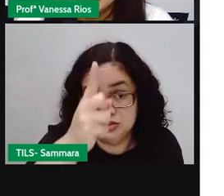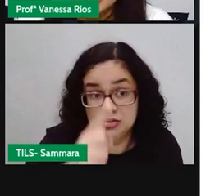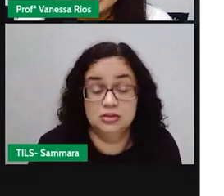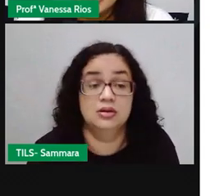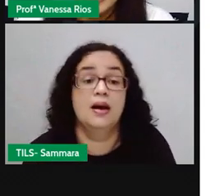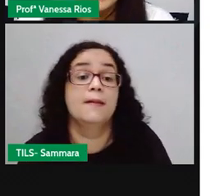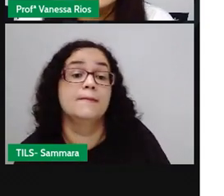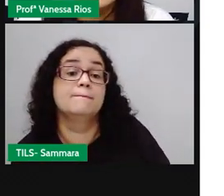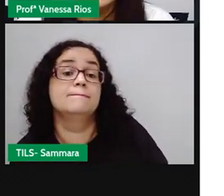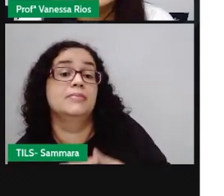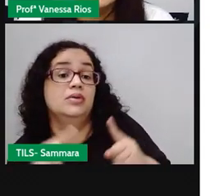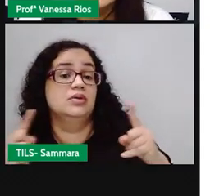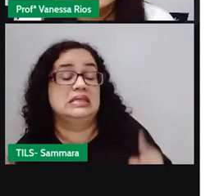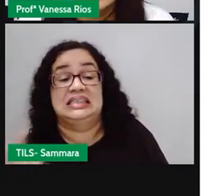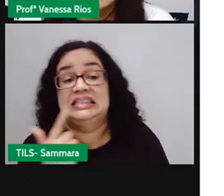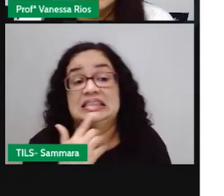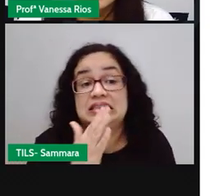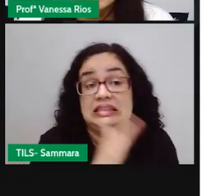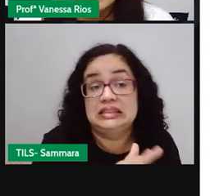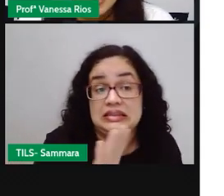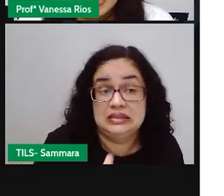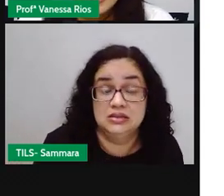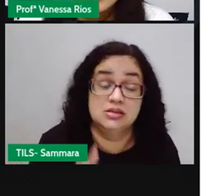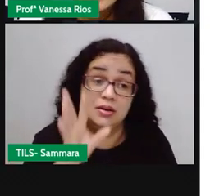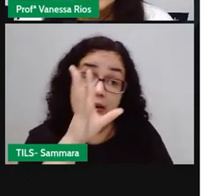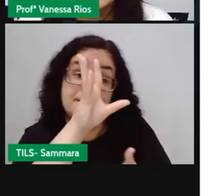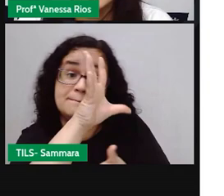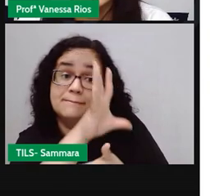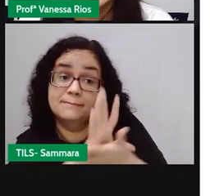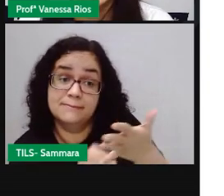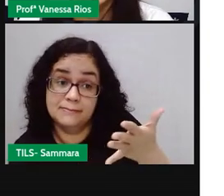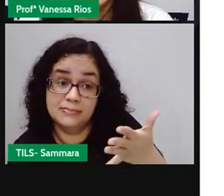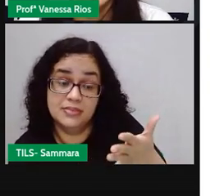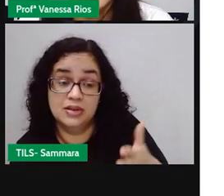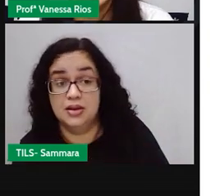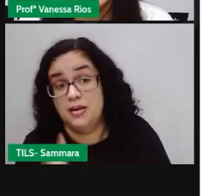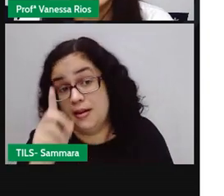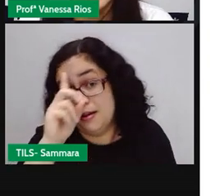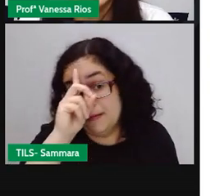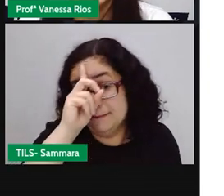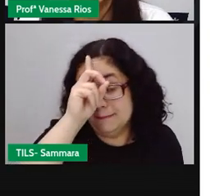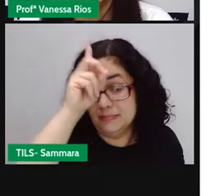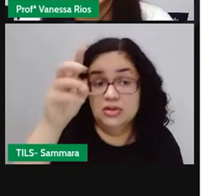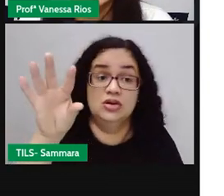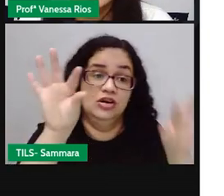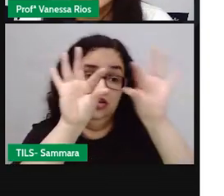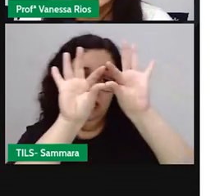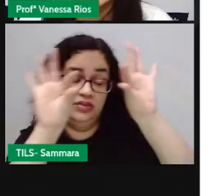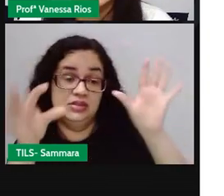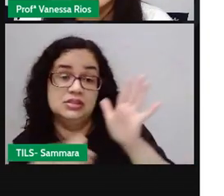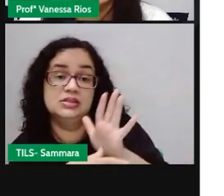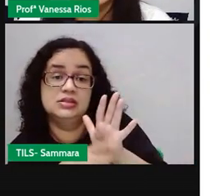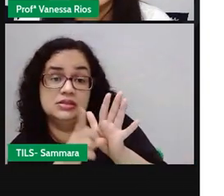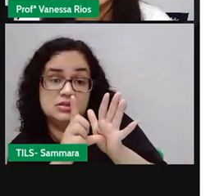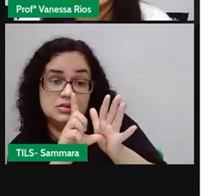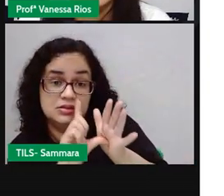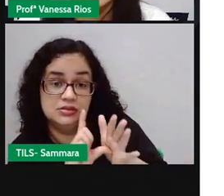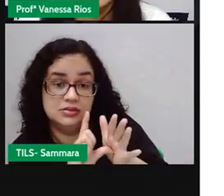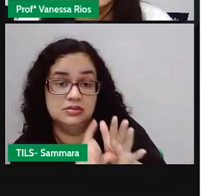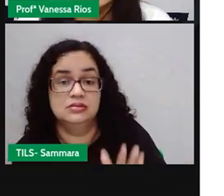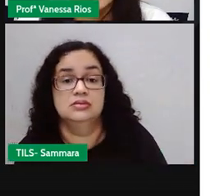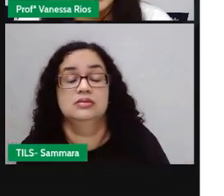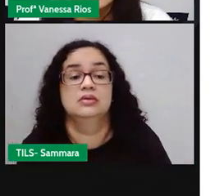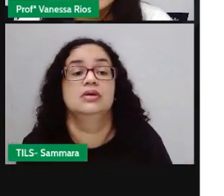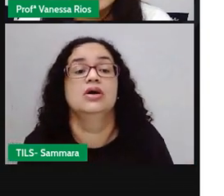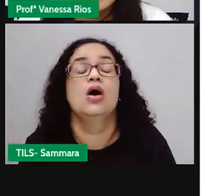Porém, as crianças só devem imitar se o mestre disser essa frase antes de indicar o gesto.